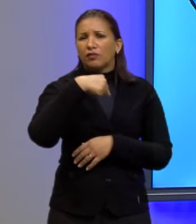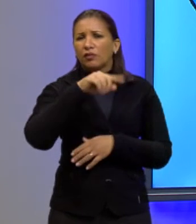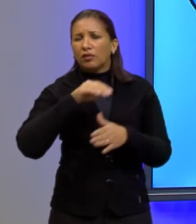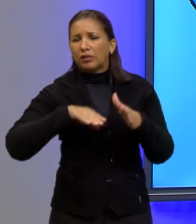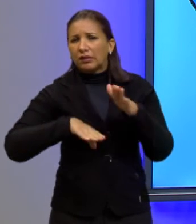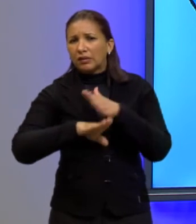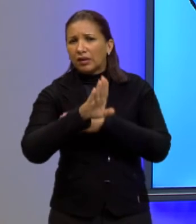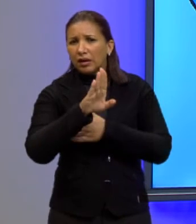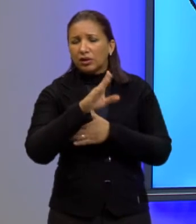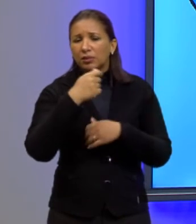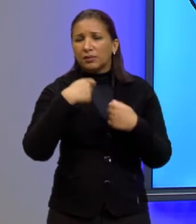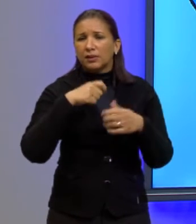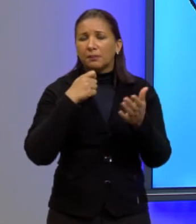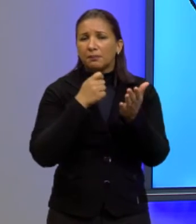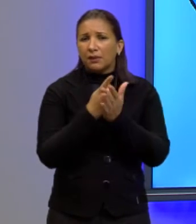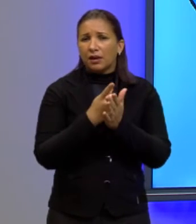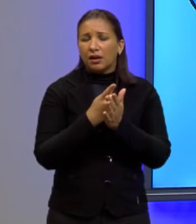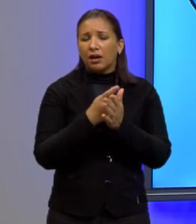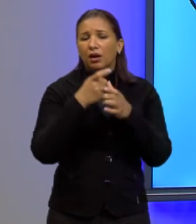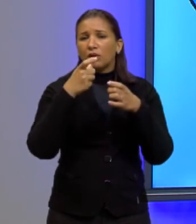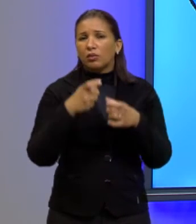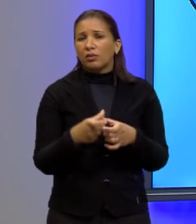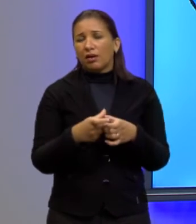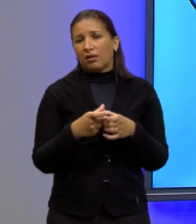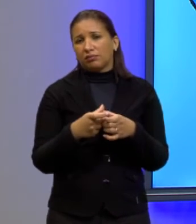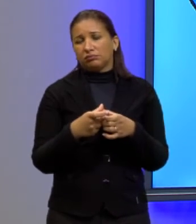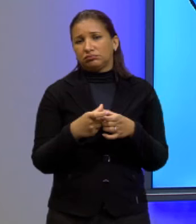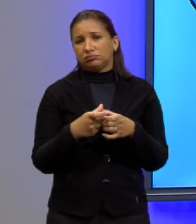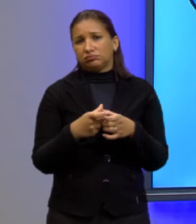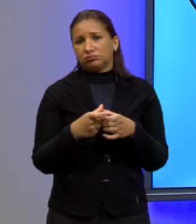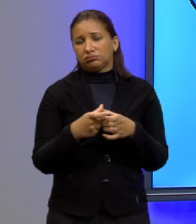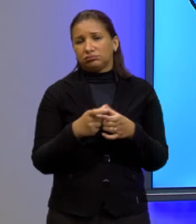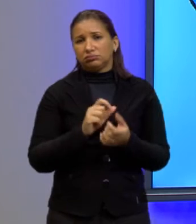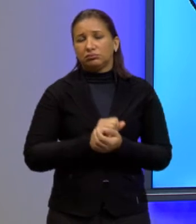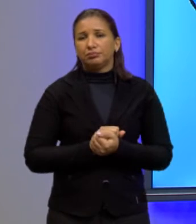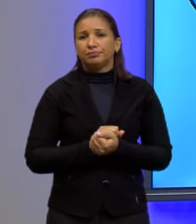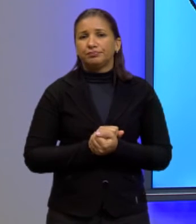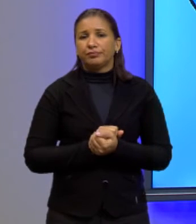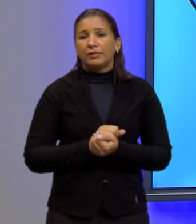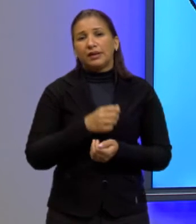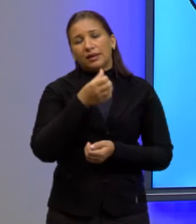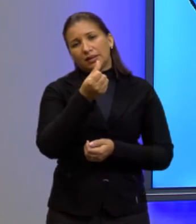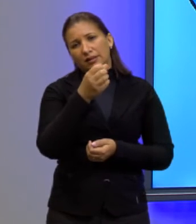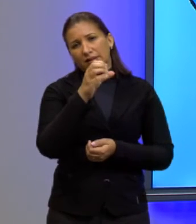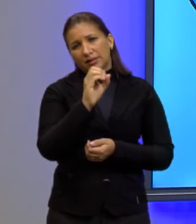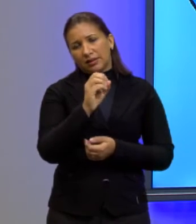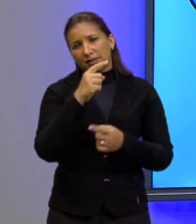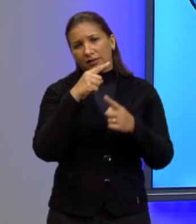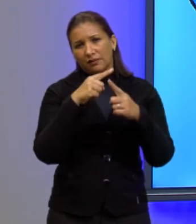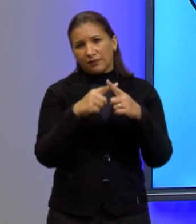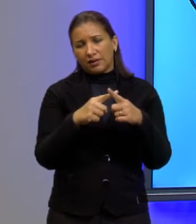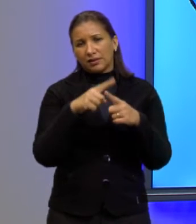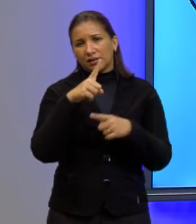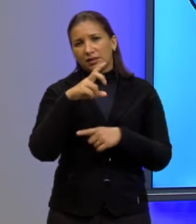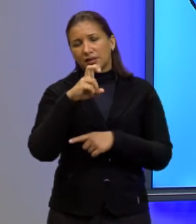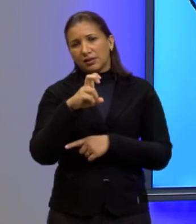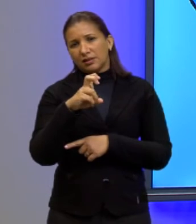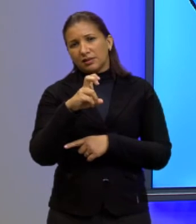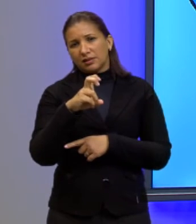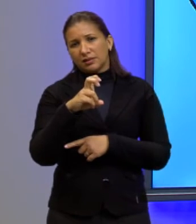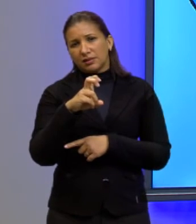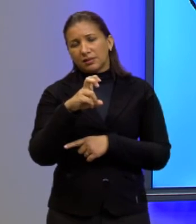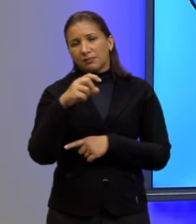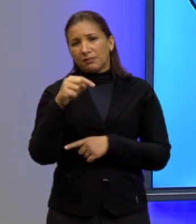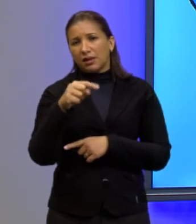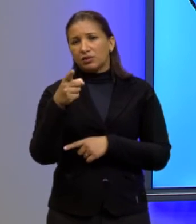tem que pagar os lugares ocupados é isso que diz certo e é 60 vezes 15 menos x